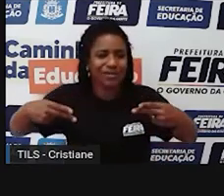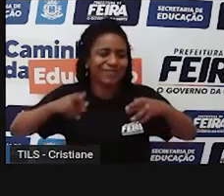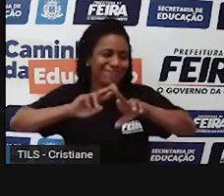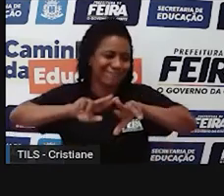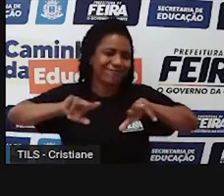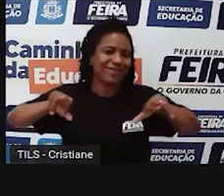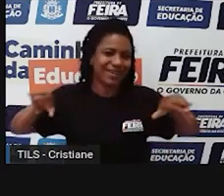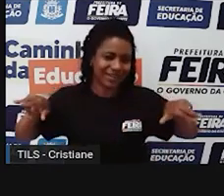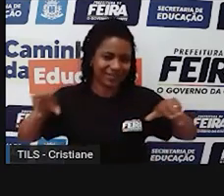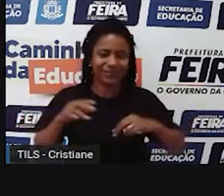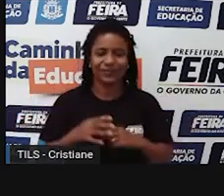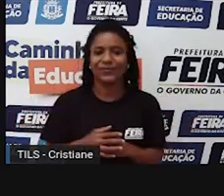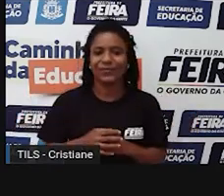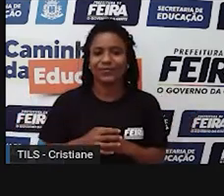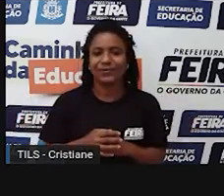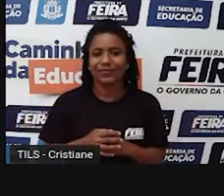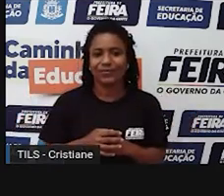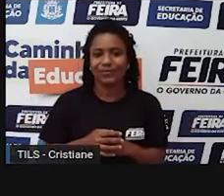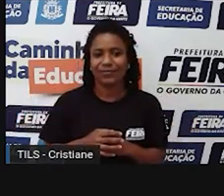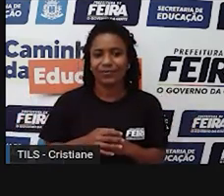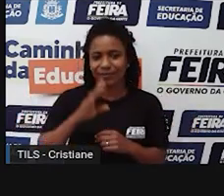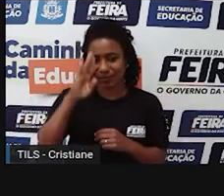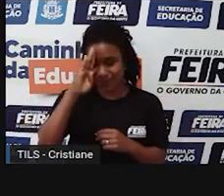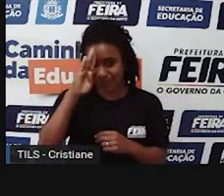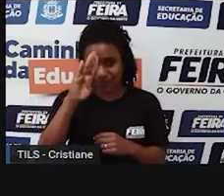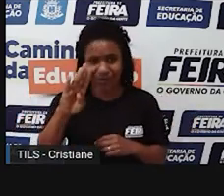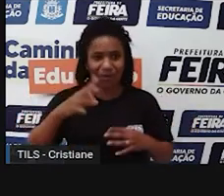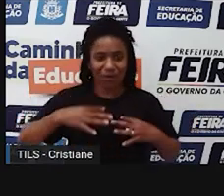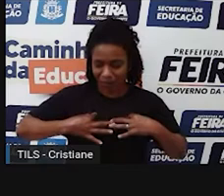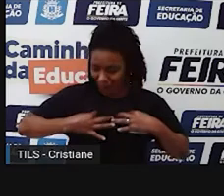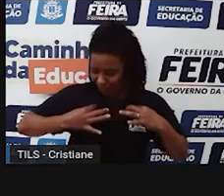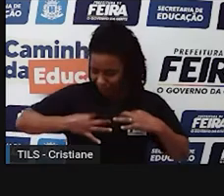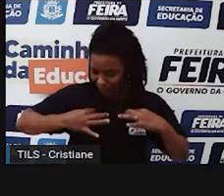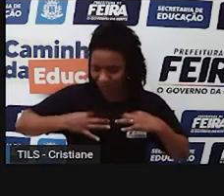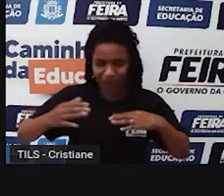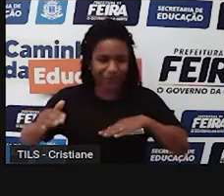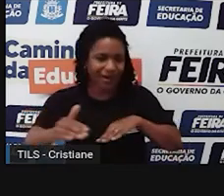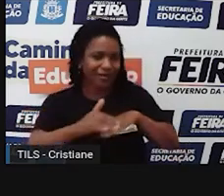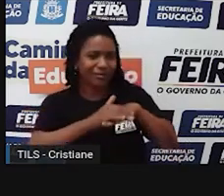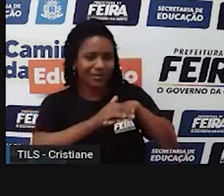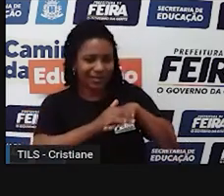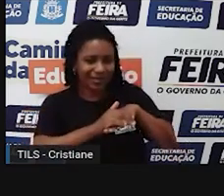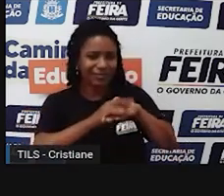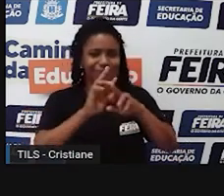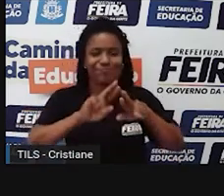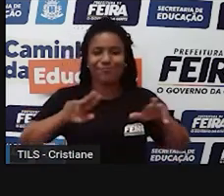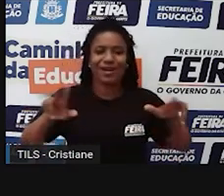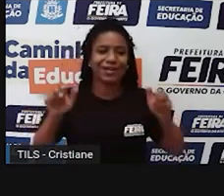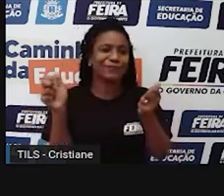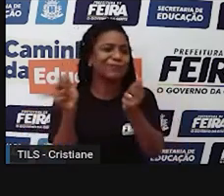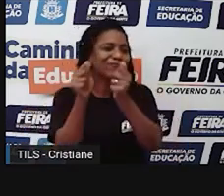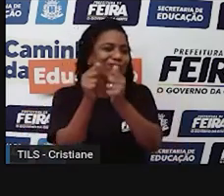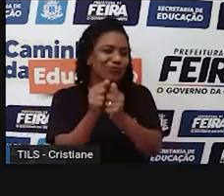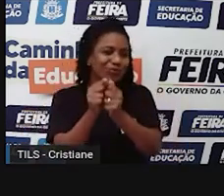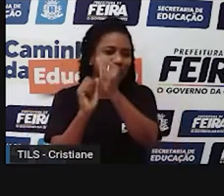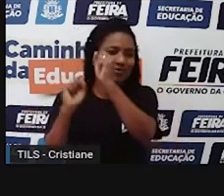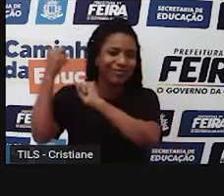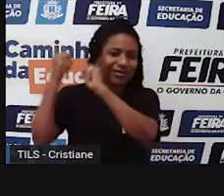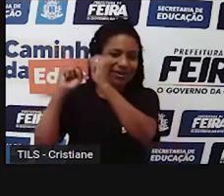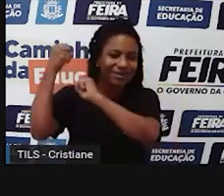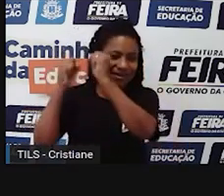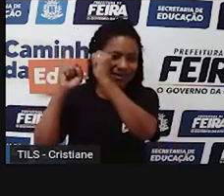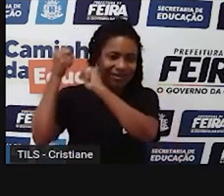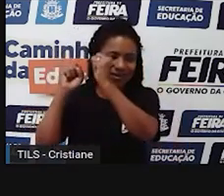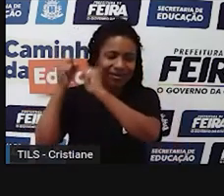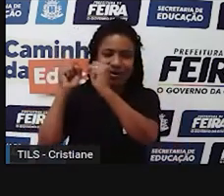Principalmente na parte de roupas, de calçados, em conjunto com a indústria. Porque a indústria tem mais